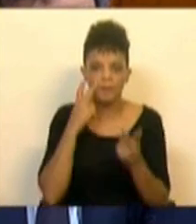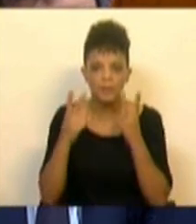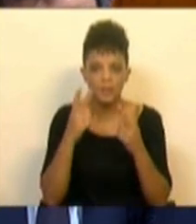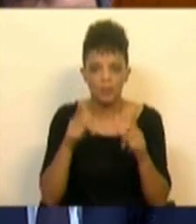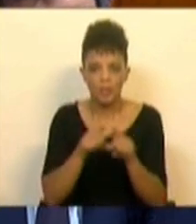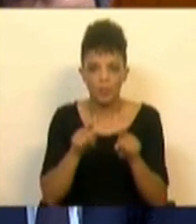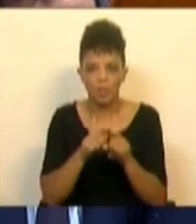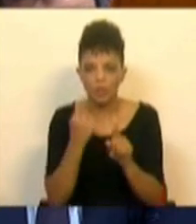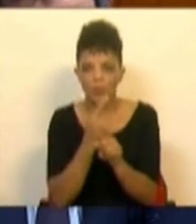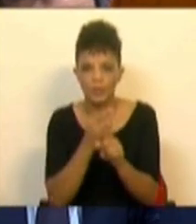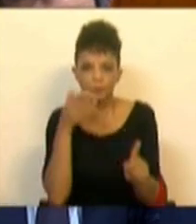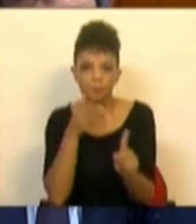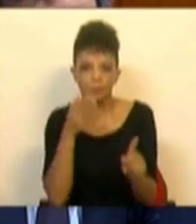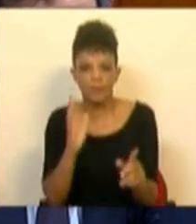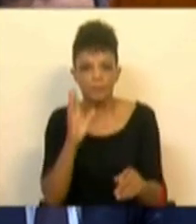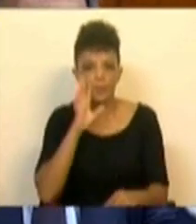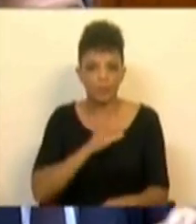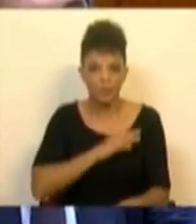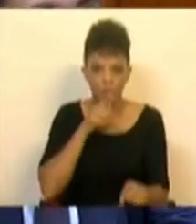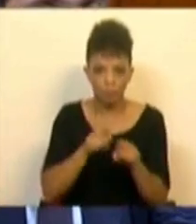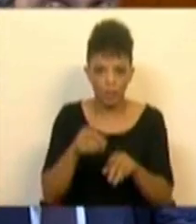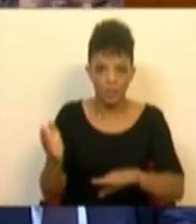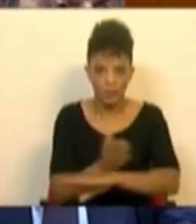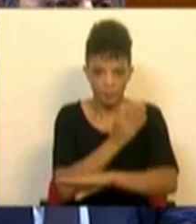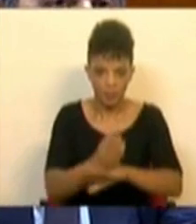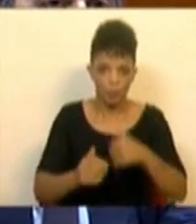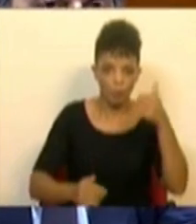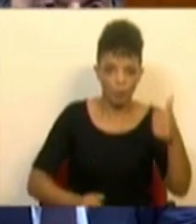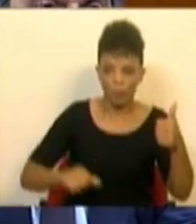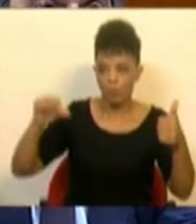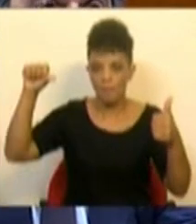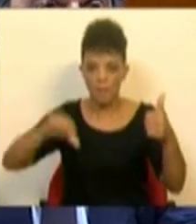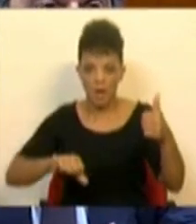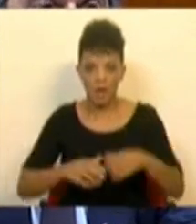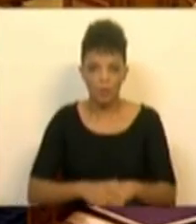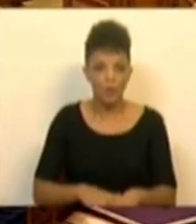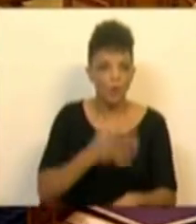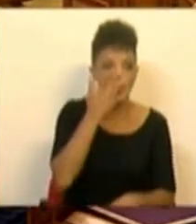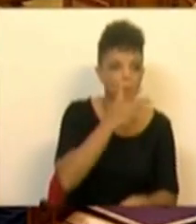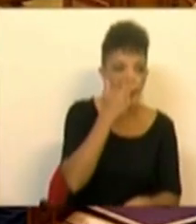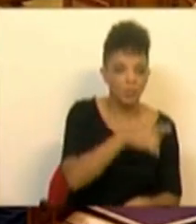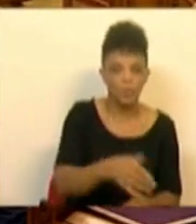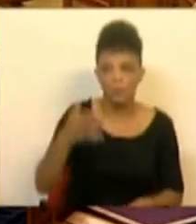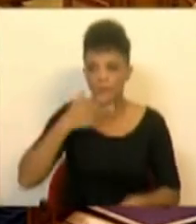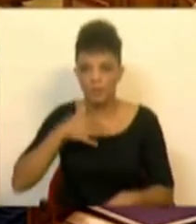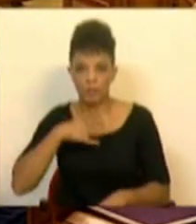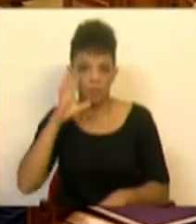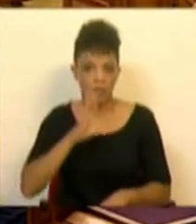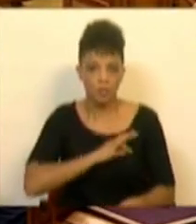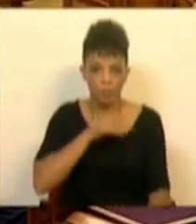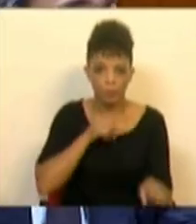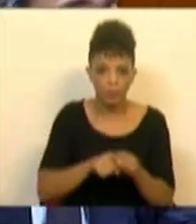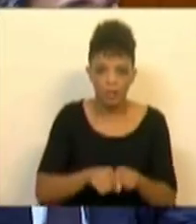visão manicaísta das coisas. A Sra. Deputada divide entre os bons e os maus, entre o preto e o branco. A Sra. Deputada